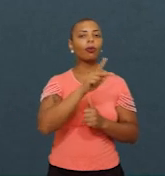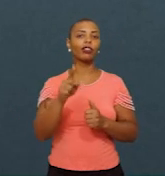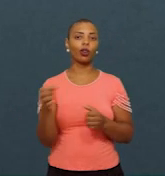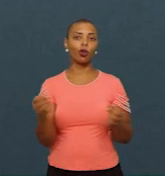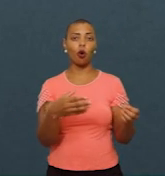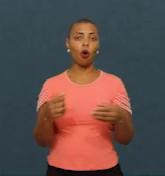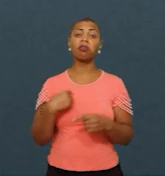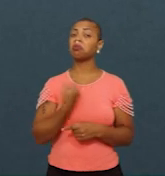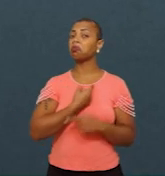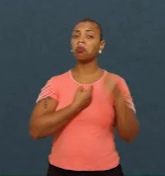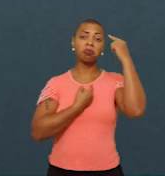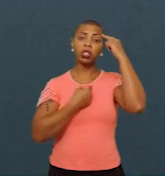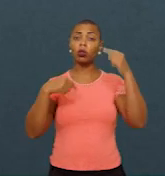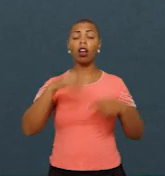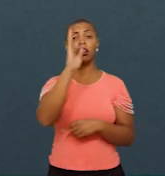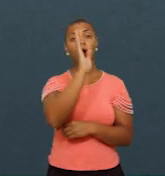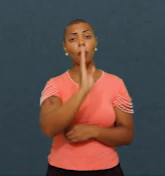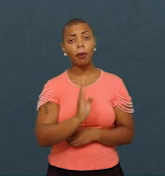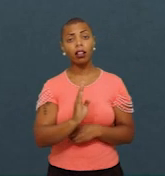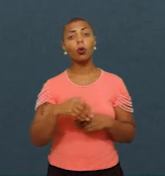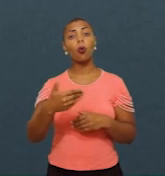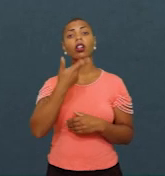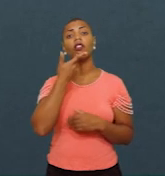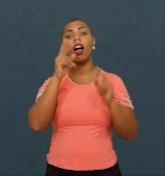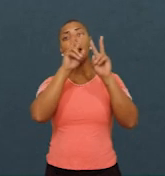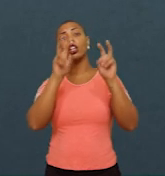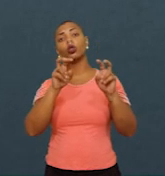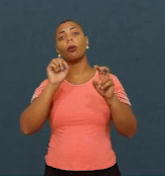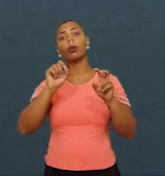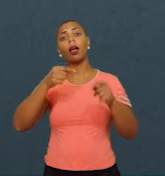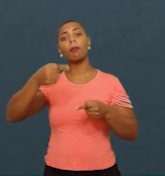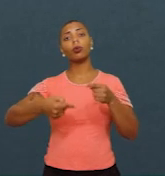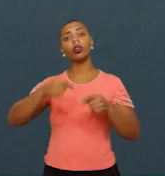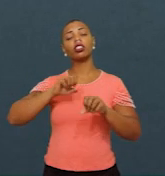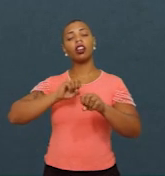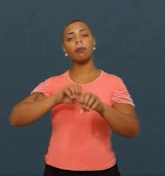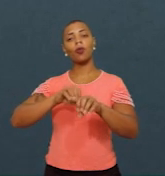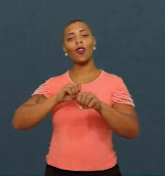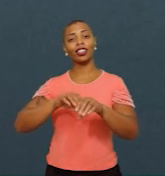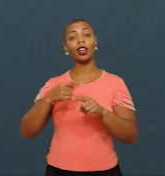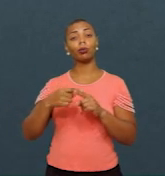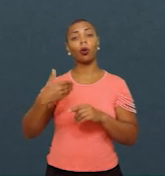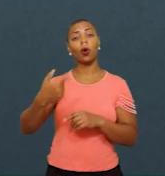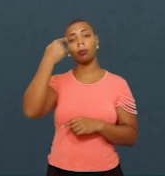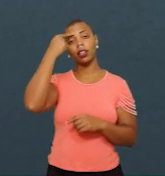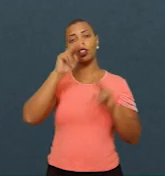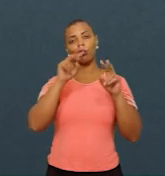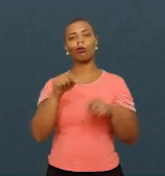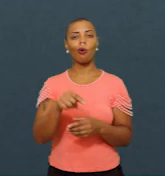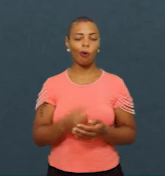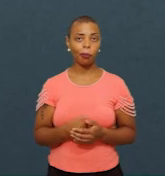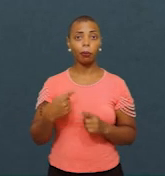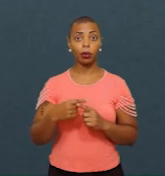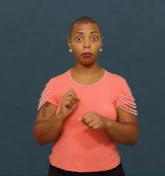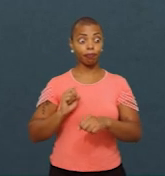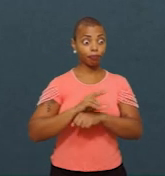pensado isso no Brasil quando a gente fala das políticas docentes, quando a gente considera isso. O ingresso na carreira é